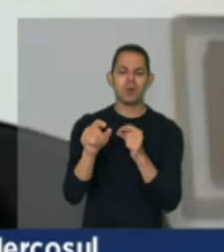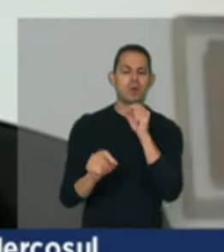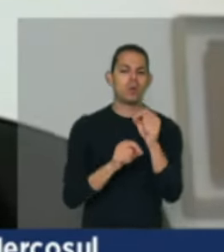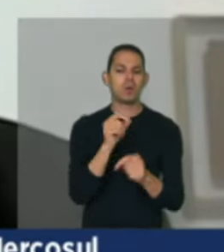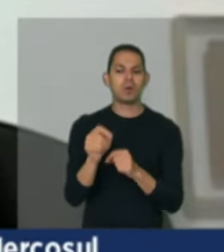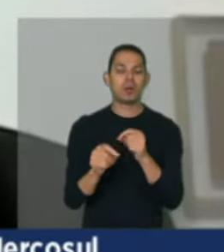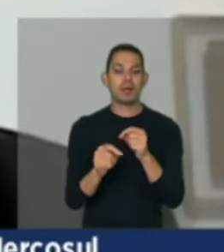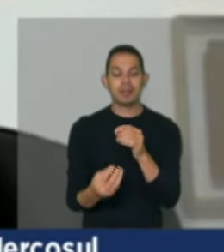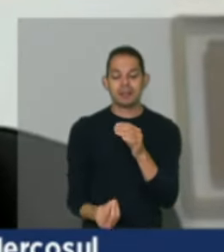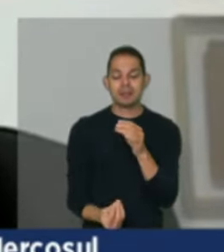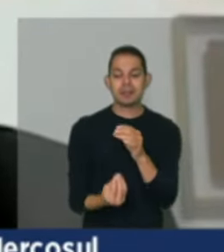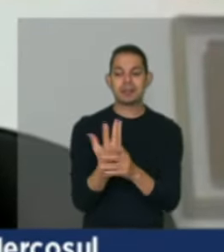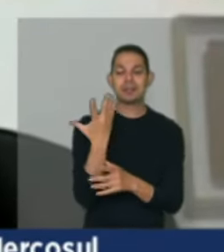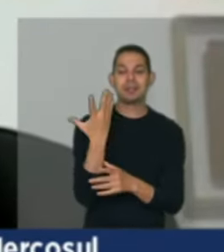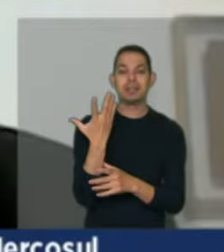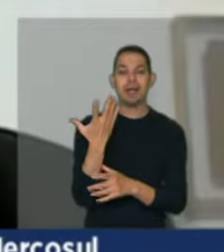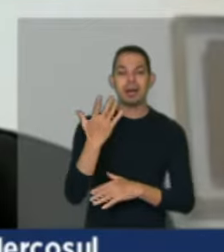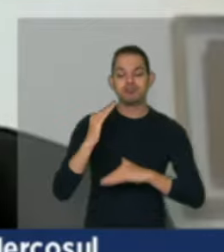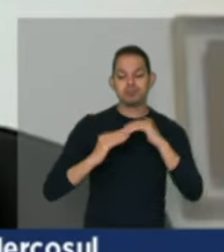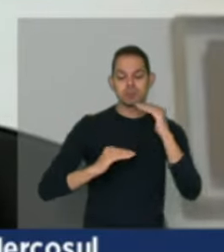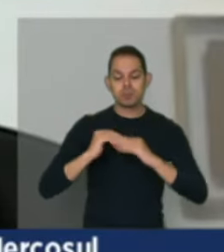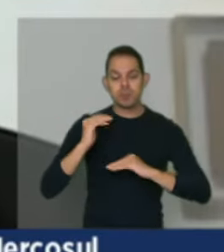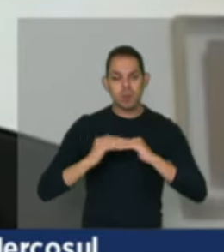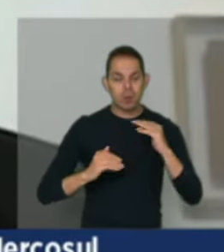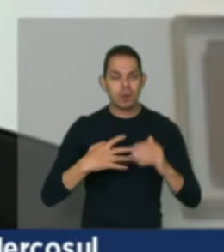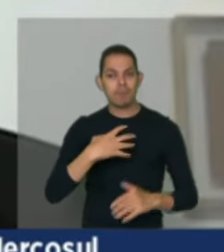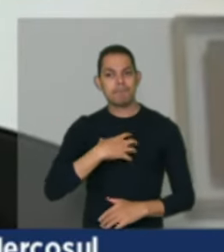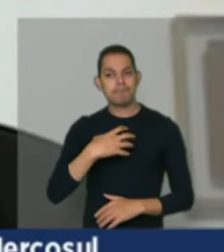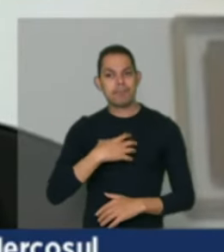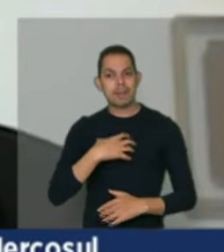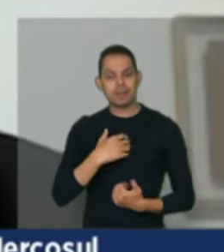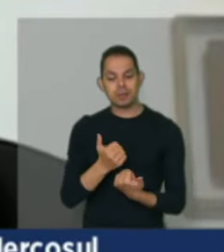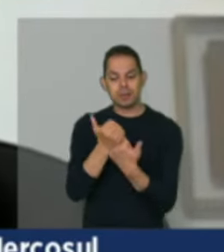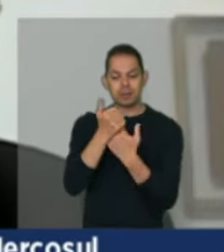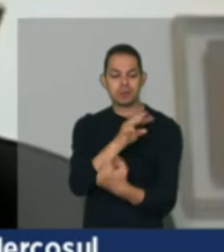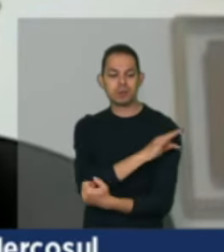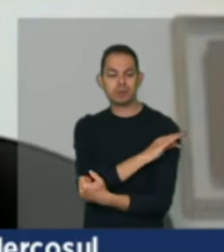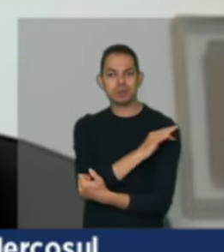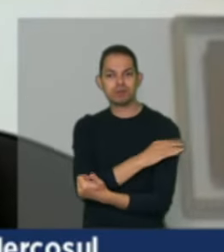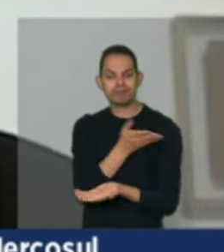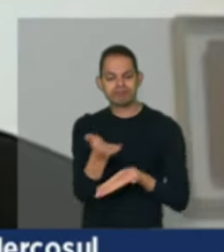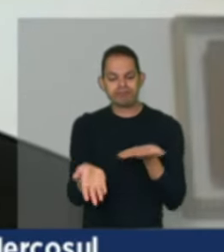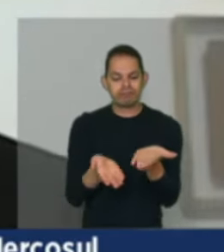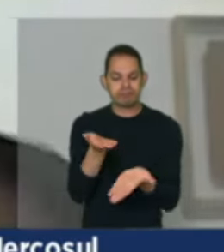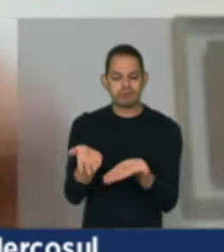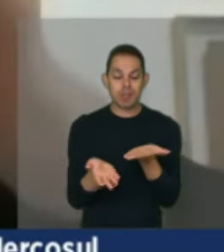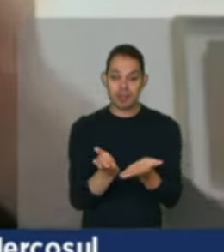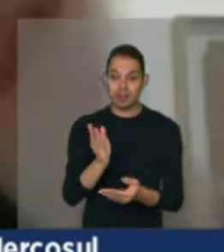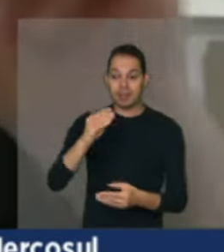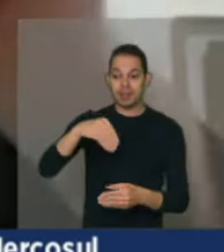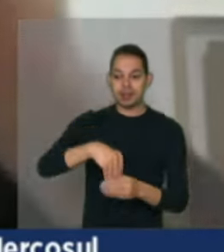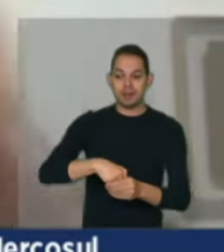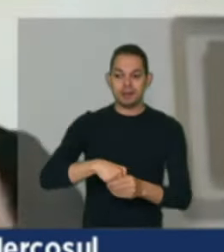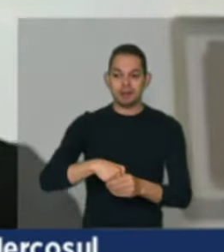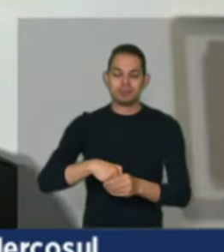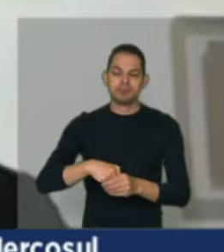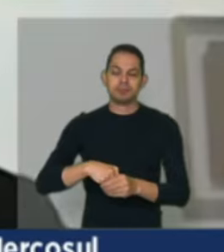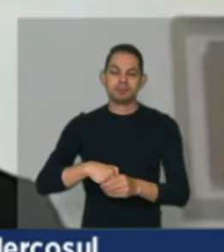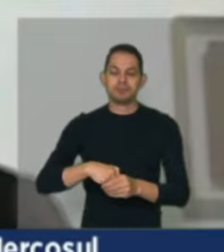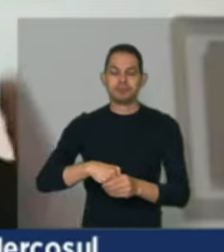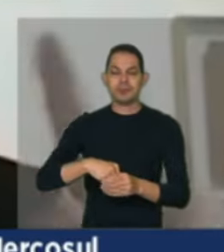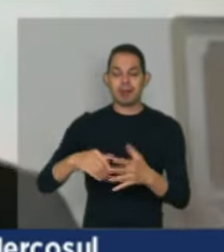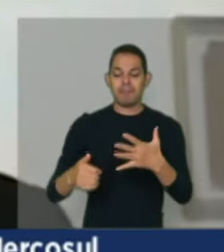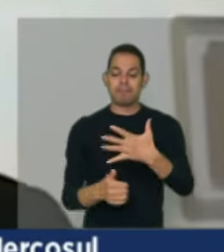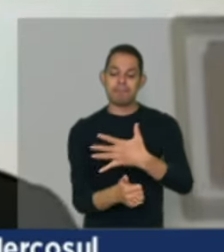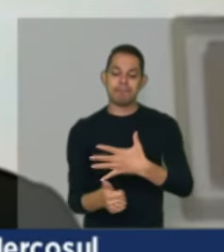para a assistência técnica brasileira. Dentro dela, a grande prioridade